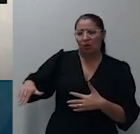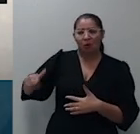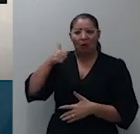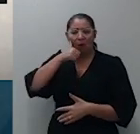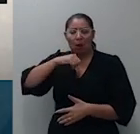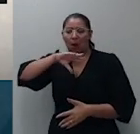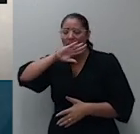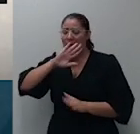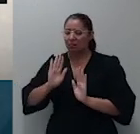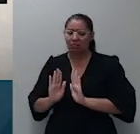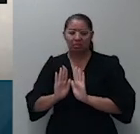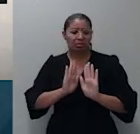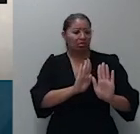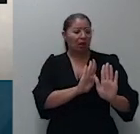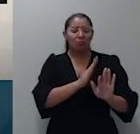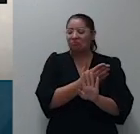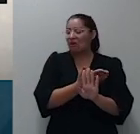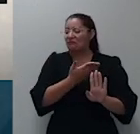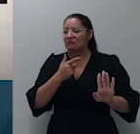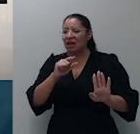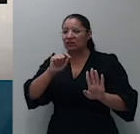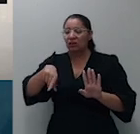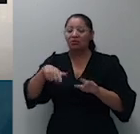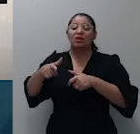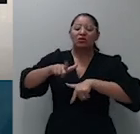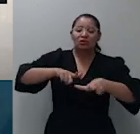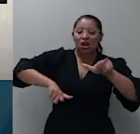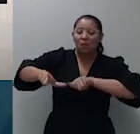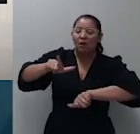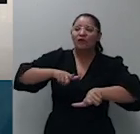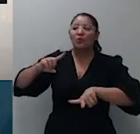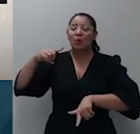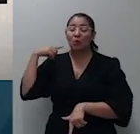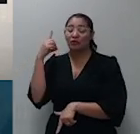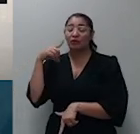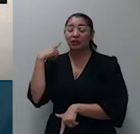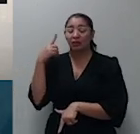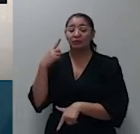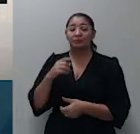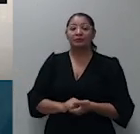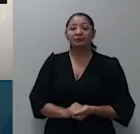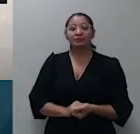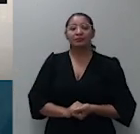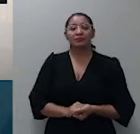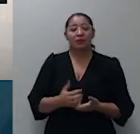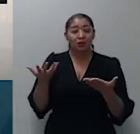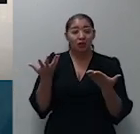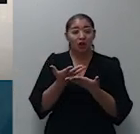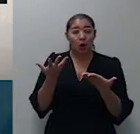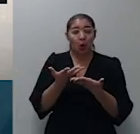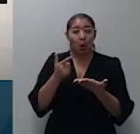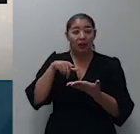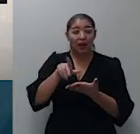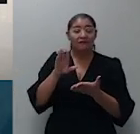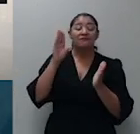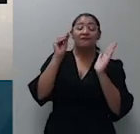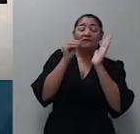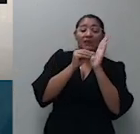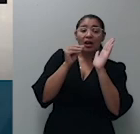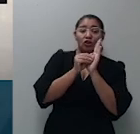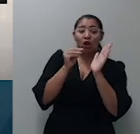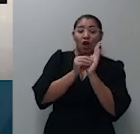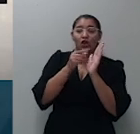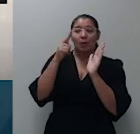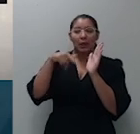do contrato de prestação de serviços advocatistas em razão de vício formal quer decorrente da ausência de legitimidade da mãe